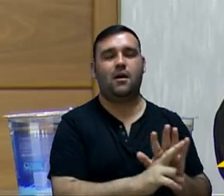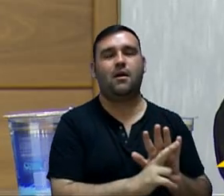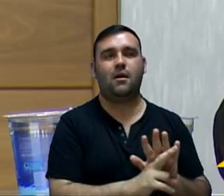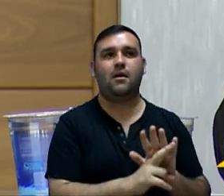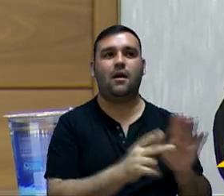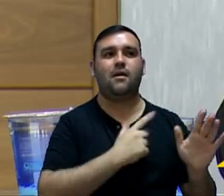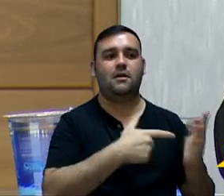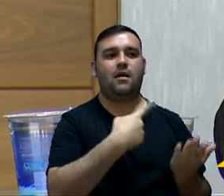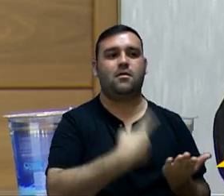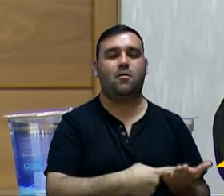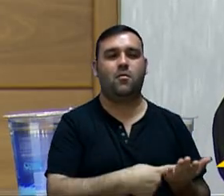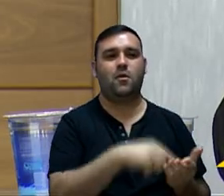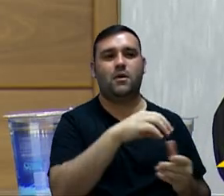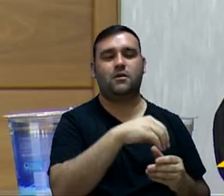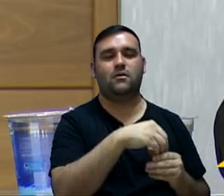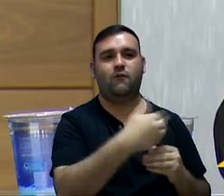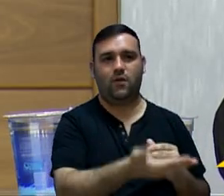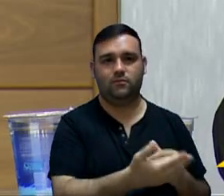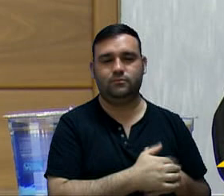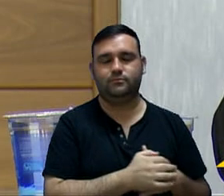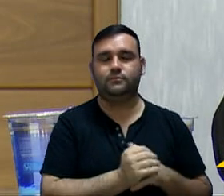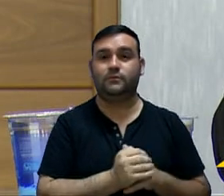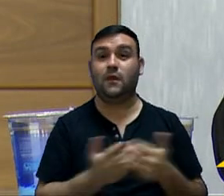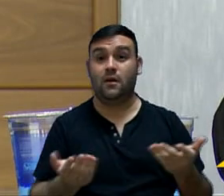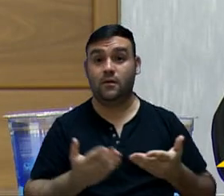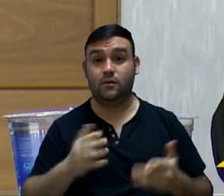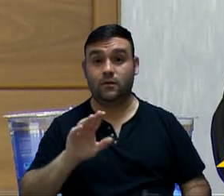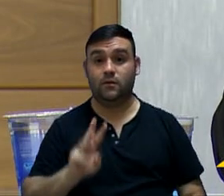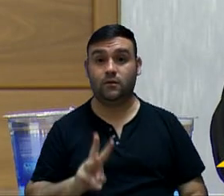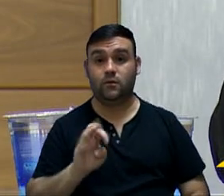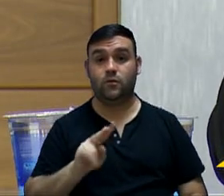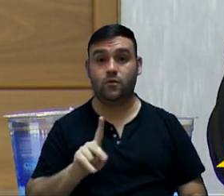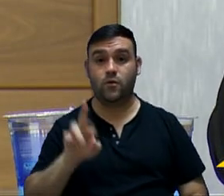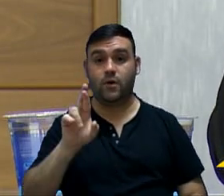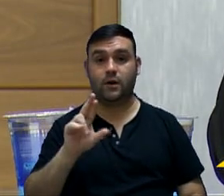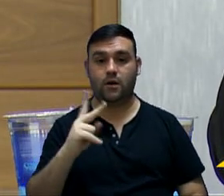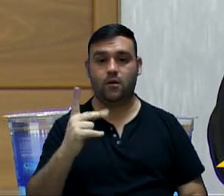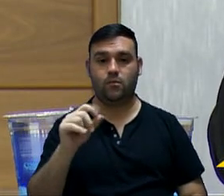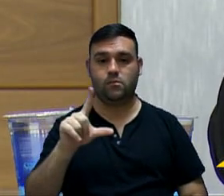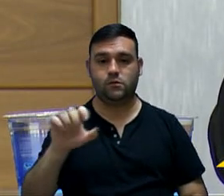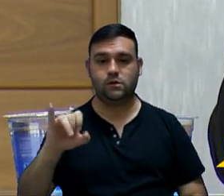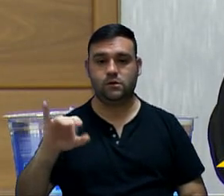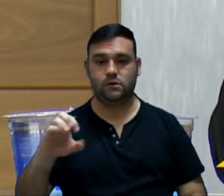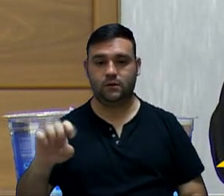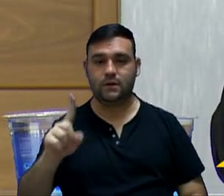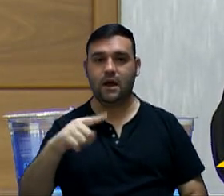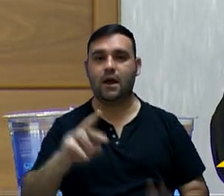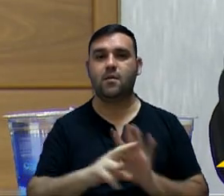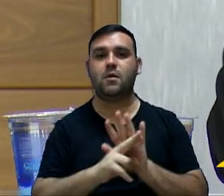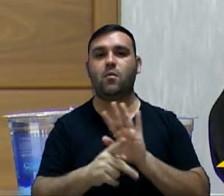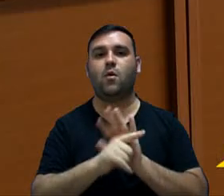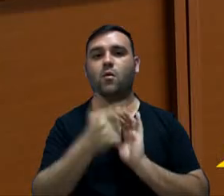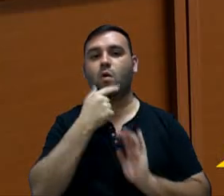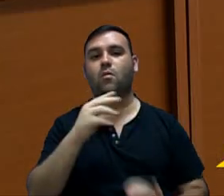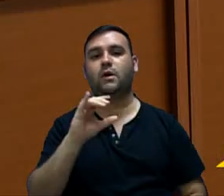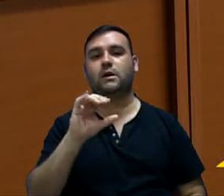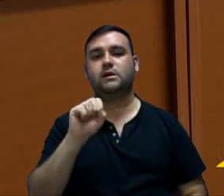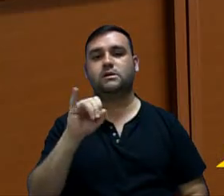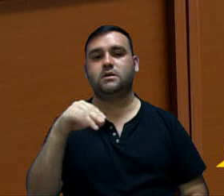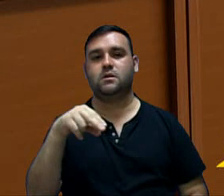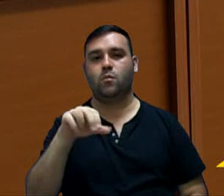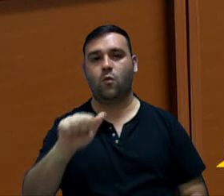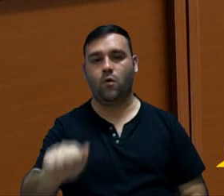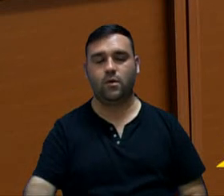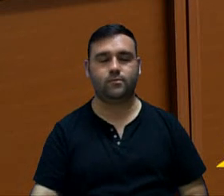em um compromisso externo. Passando aqui a palavra para o Elker Polis, representando o vereador Fábio Chimoa. Bom dia,